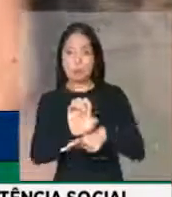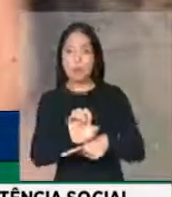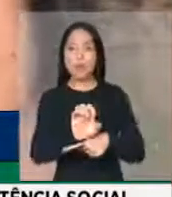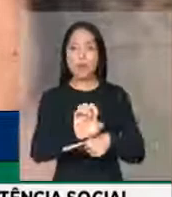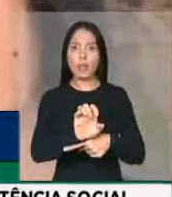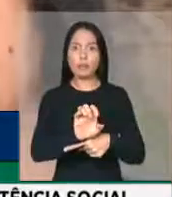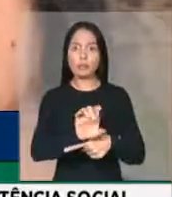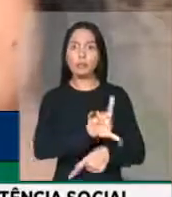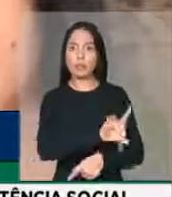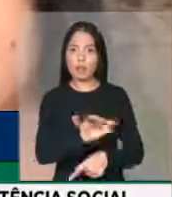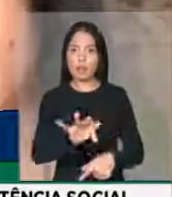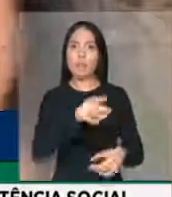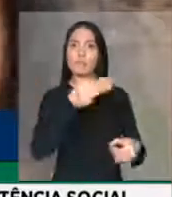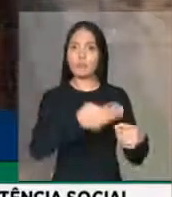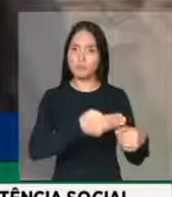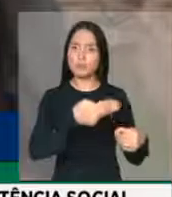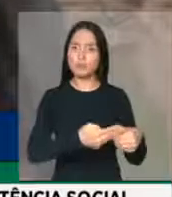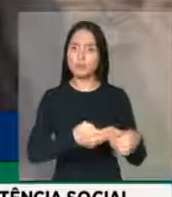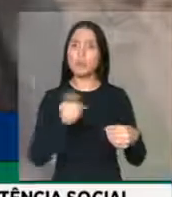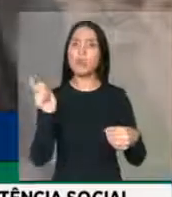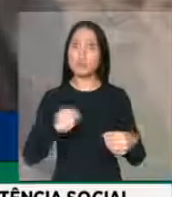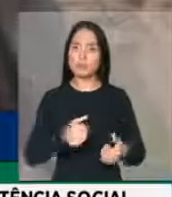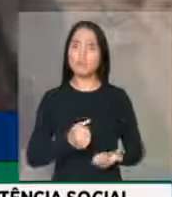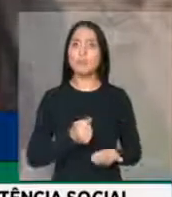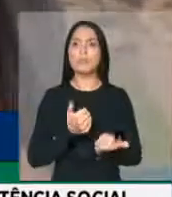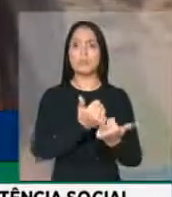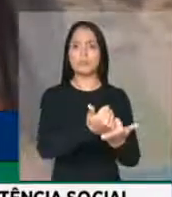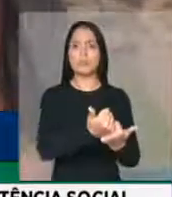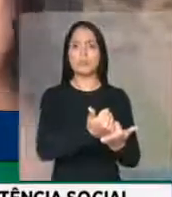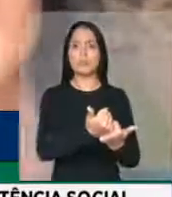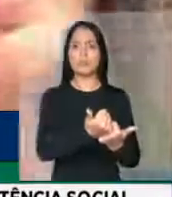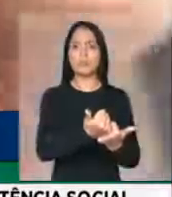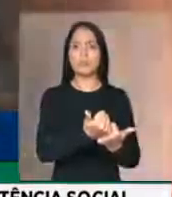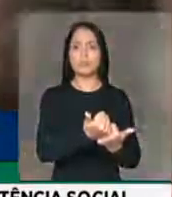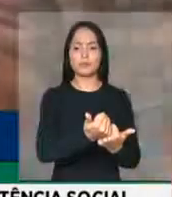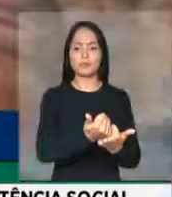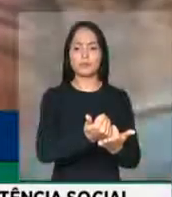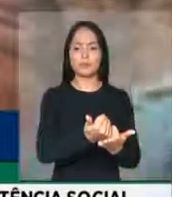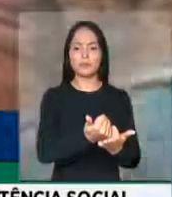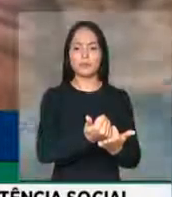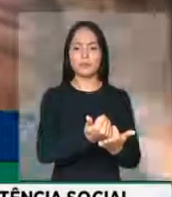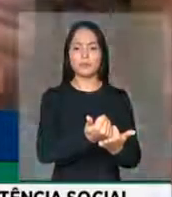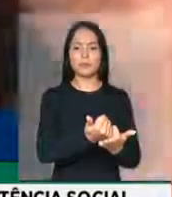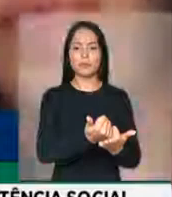do Distrito Federal e dos municípios provenientes de repassos federais.